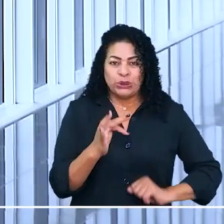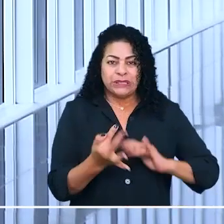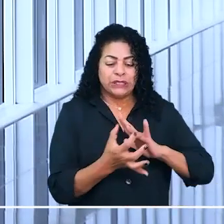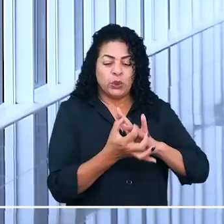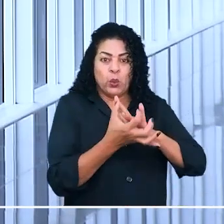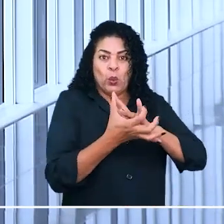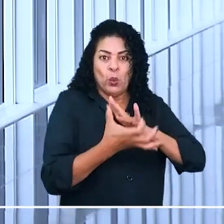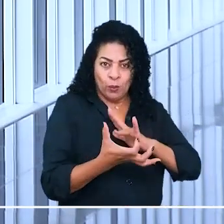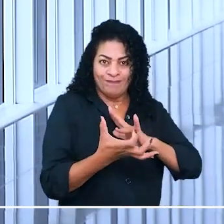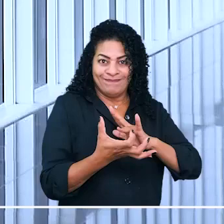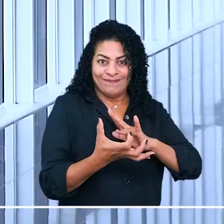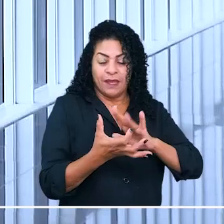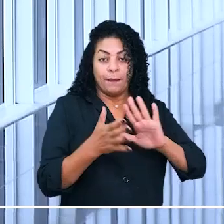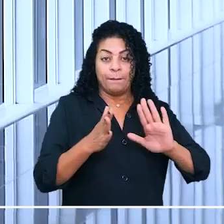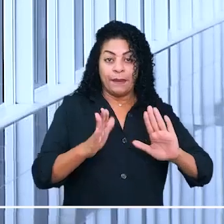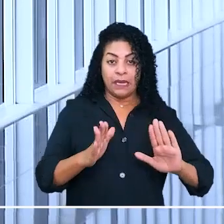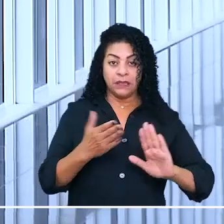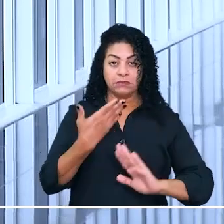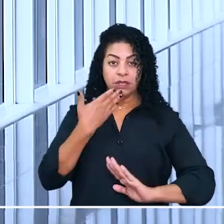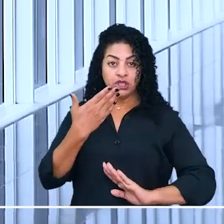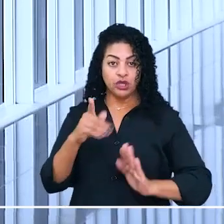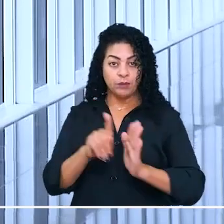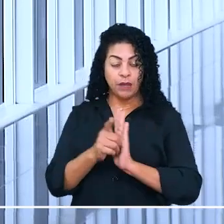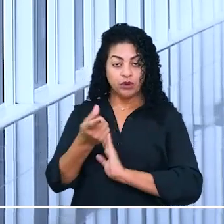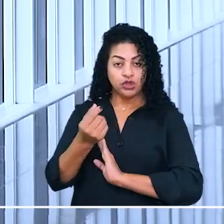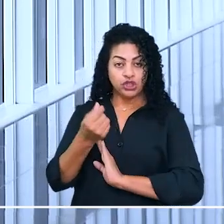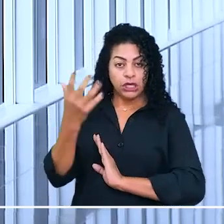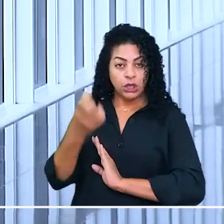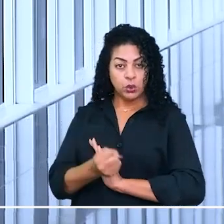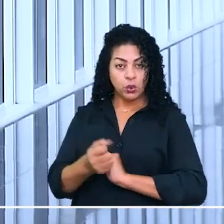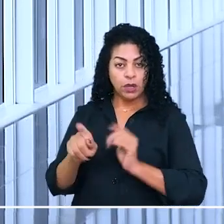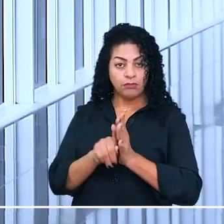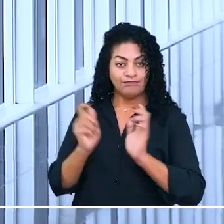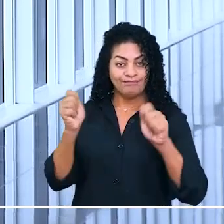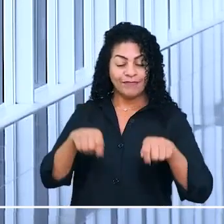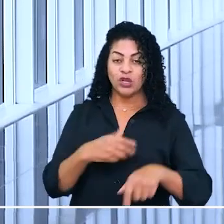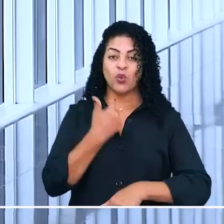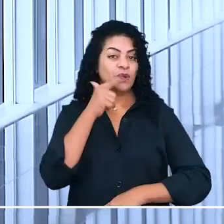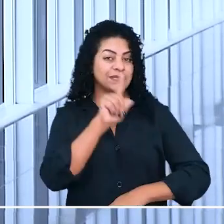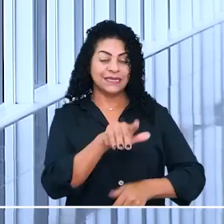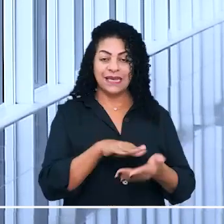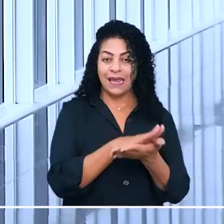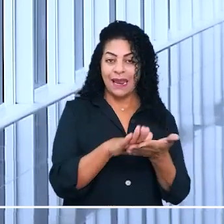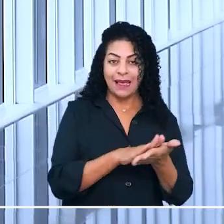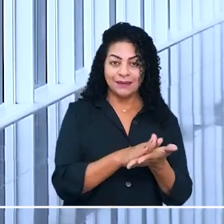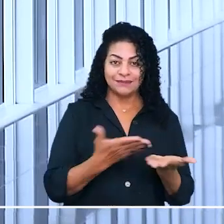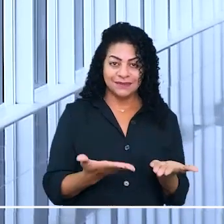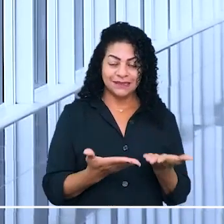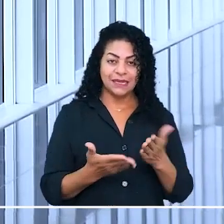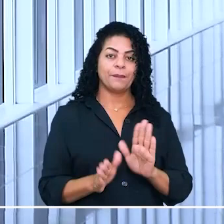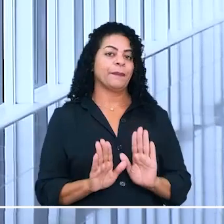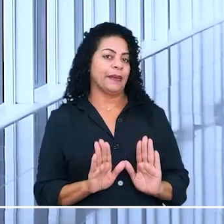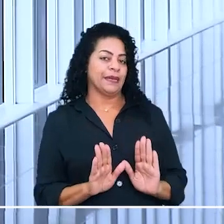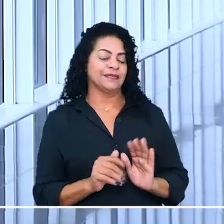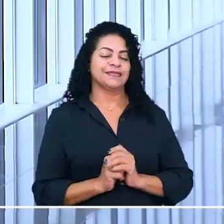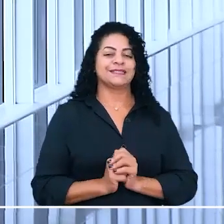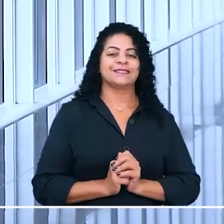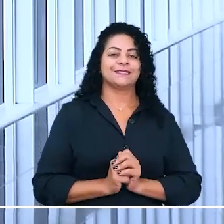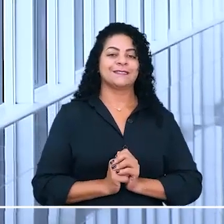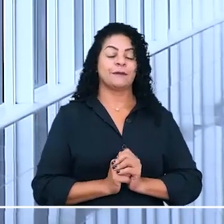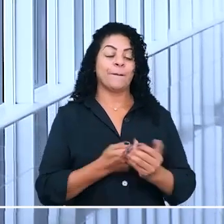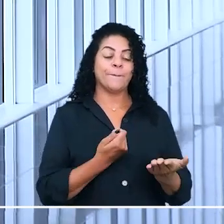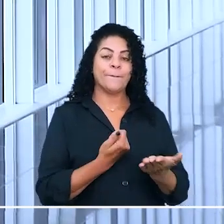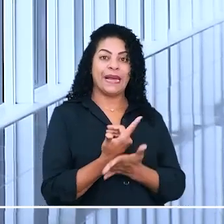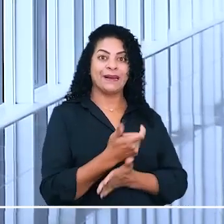inchaço no dedo. Por isso pediu que fosse indenizado pela redução da capacidade de trabalho. Em primeiro grau, foi